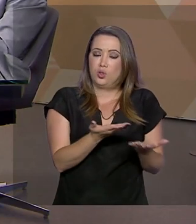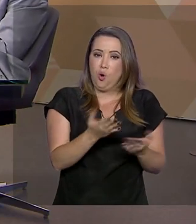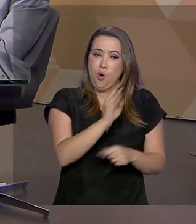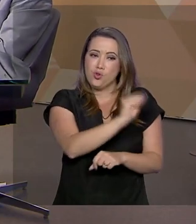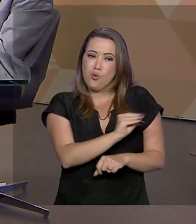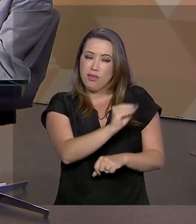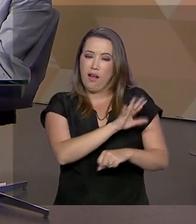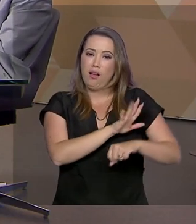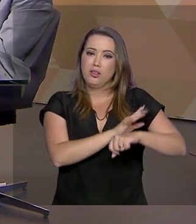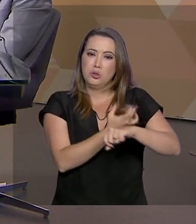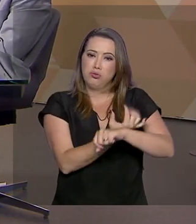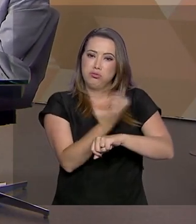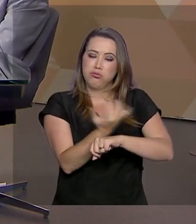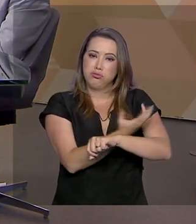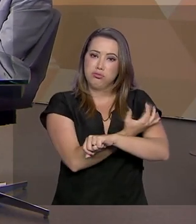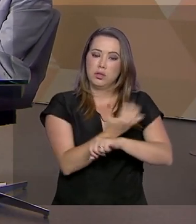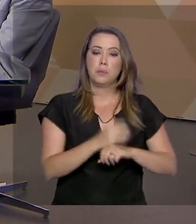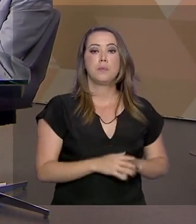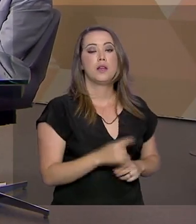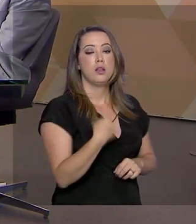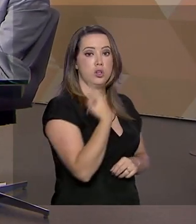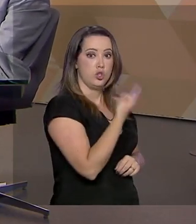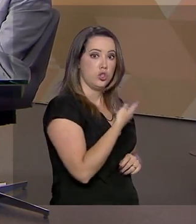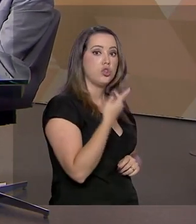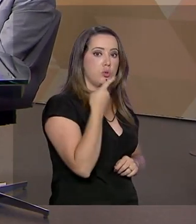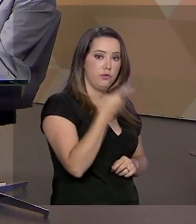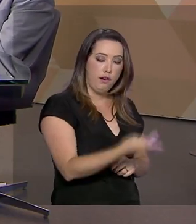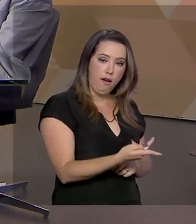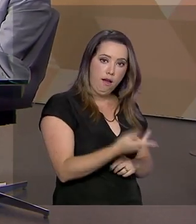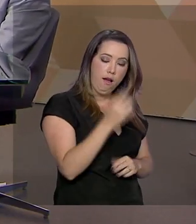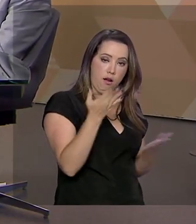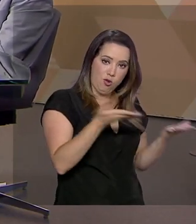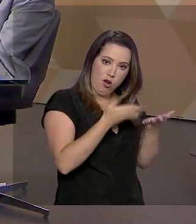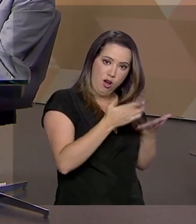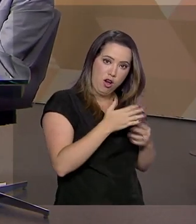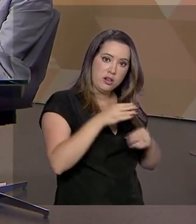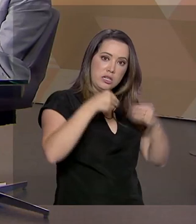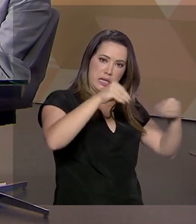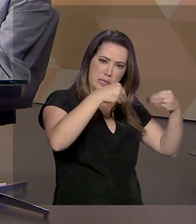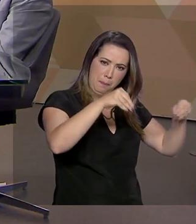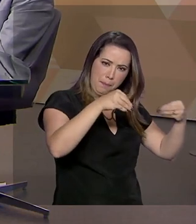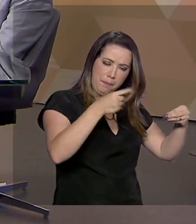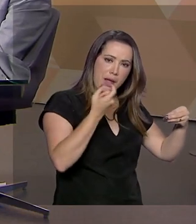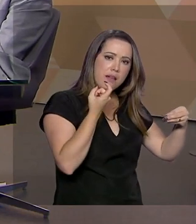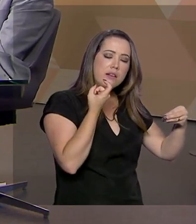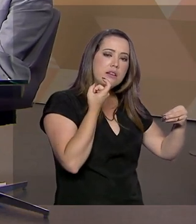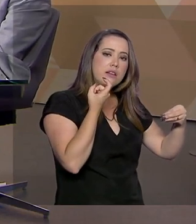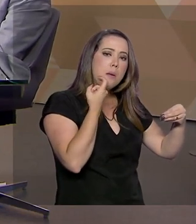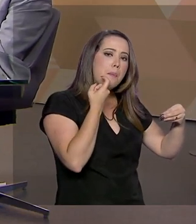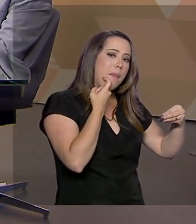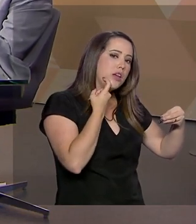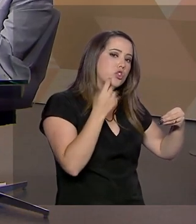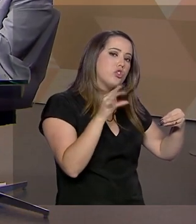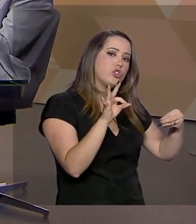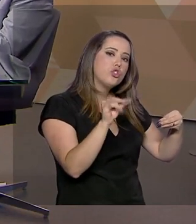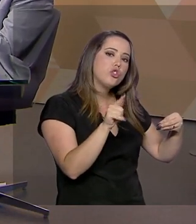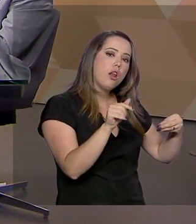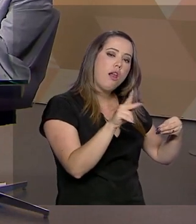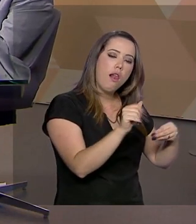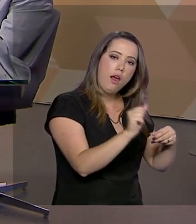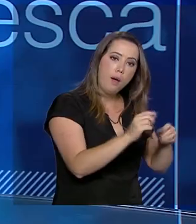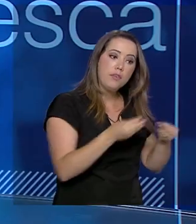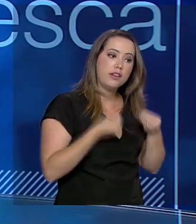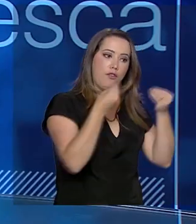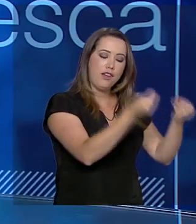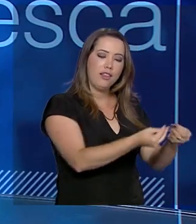todos têm a ganhar. A gente pode dizer que, num curto prazo, esse couro de tilápia vai estar acessível à população que precisa? Sim, tanto que ele já